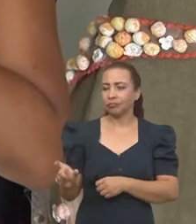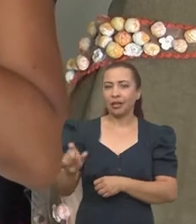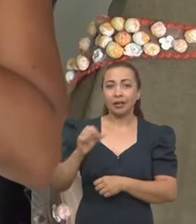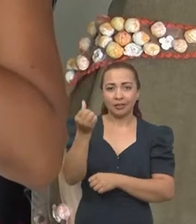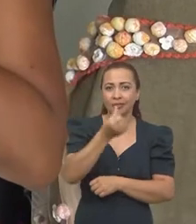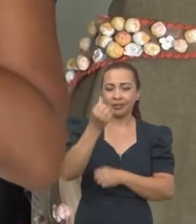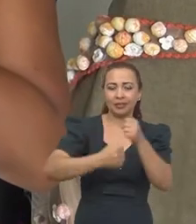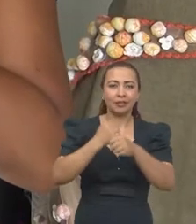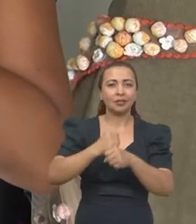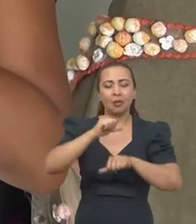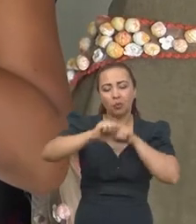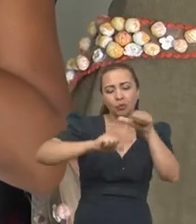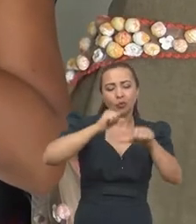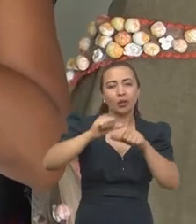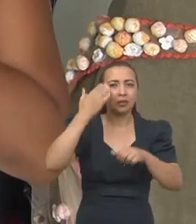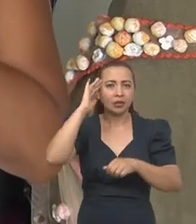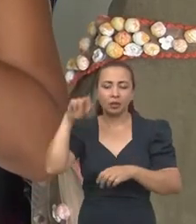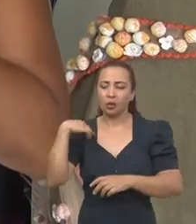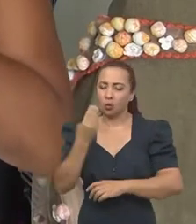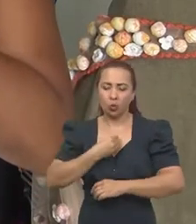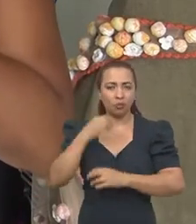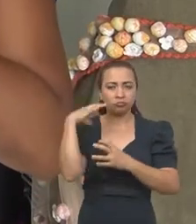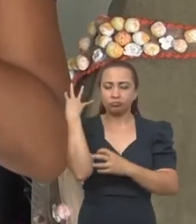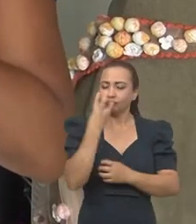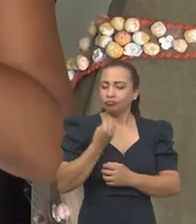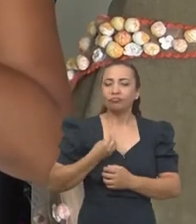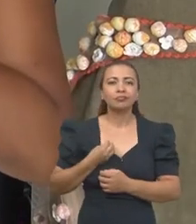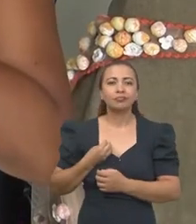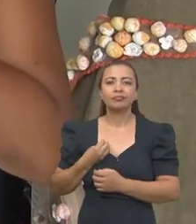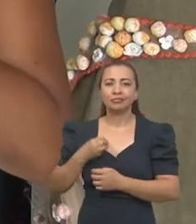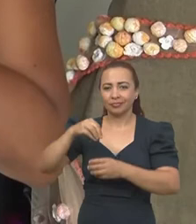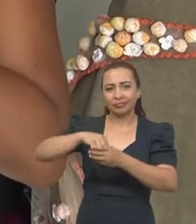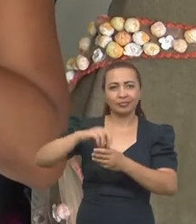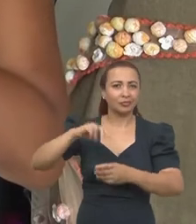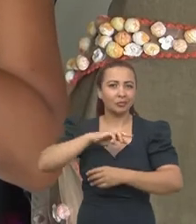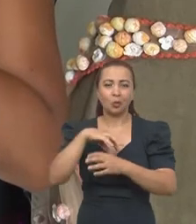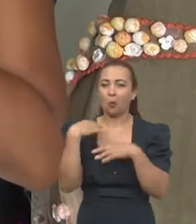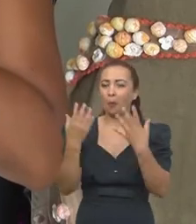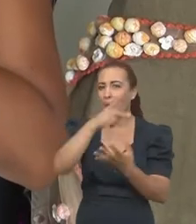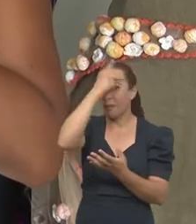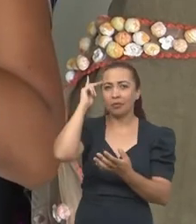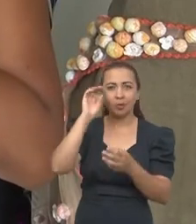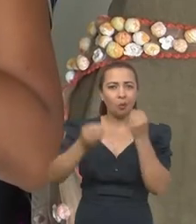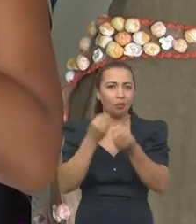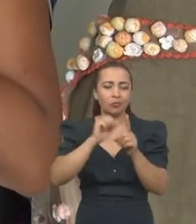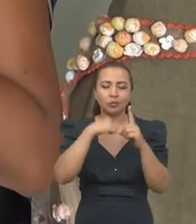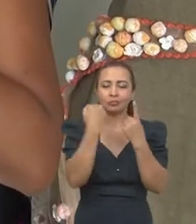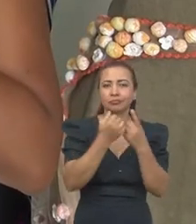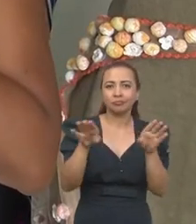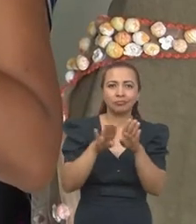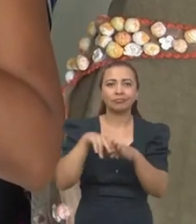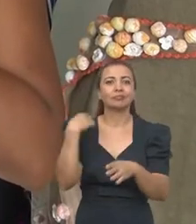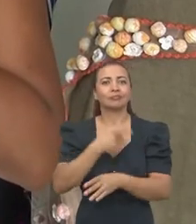modificando, entendendo cada vez mais a nossa essência na moda, enquanto pessoa, enquanto sociedade também.